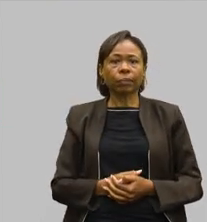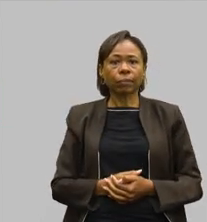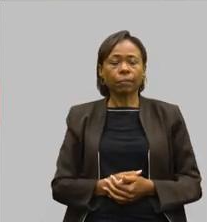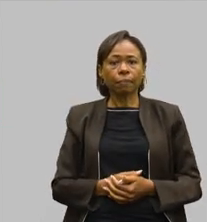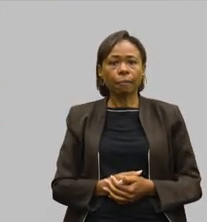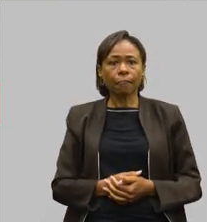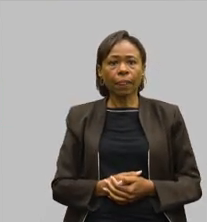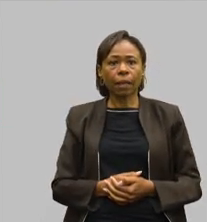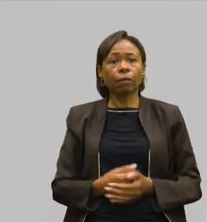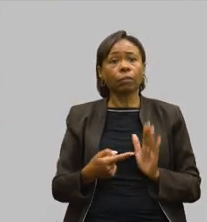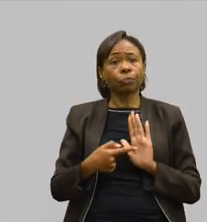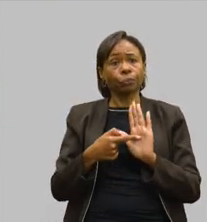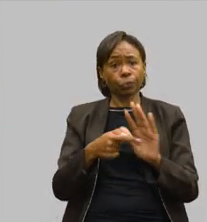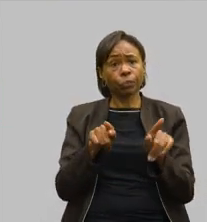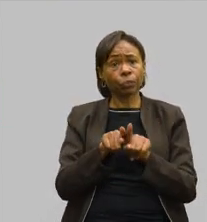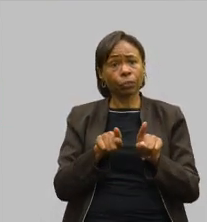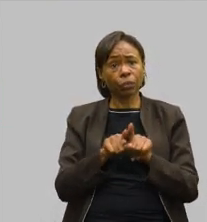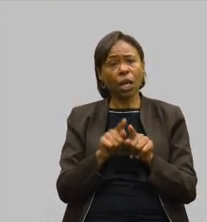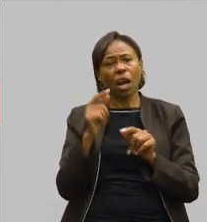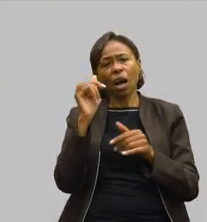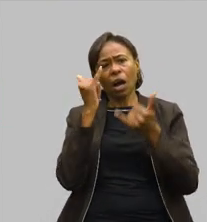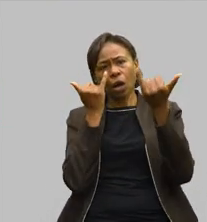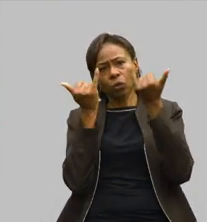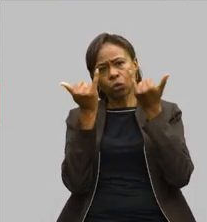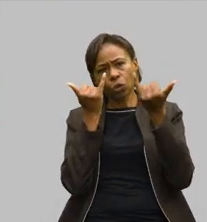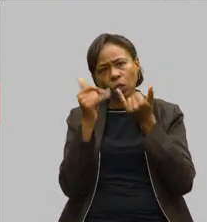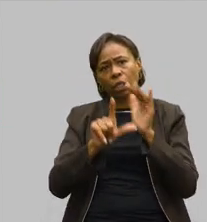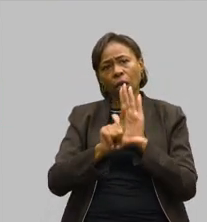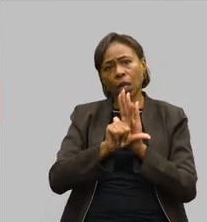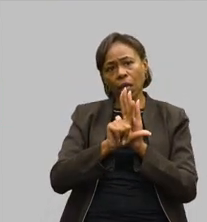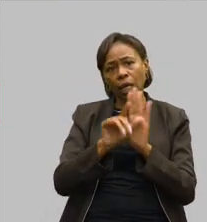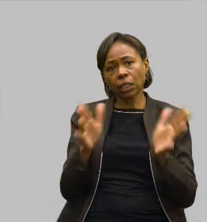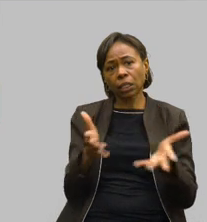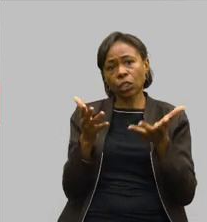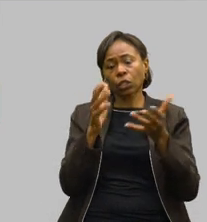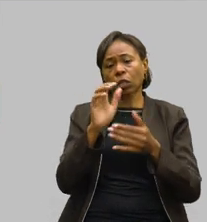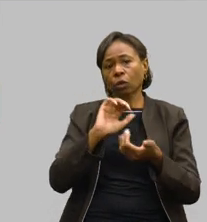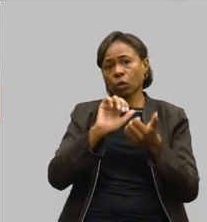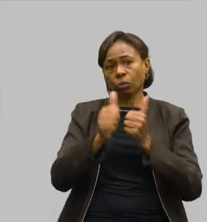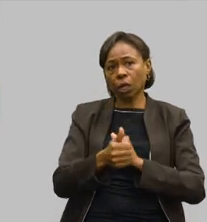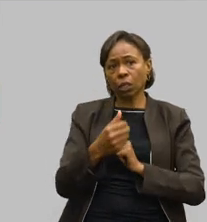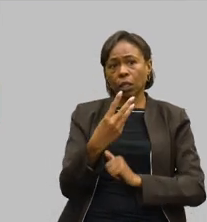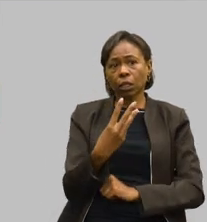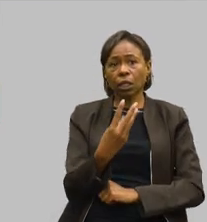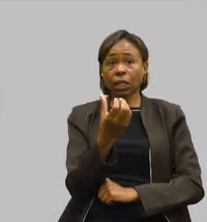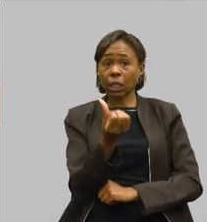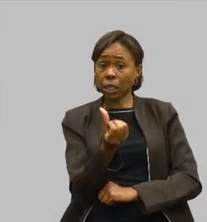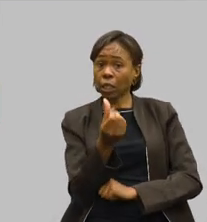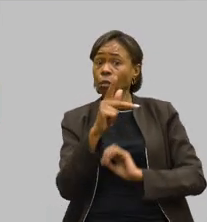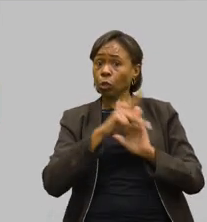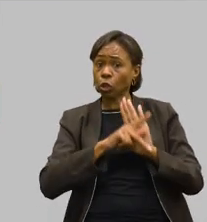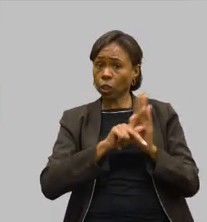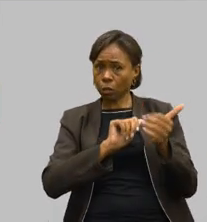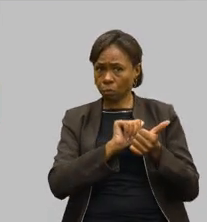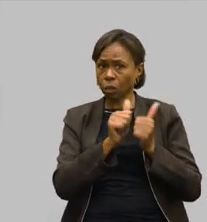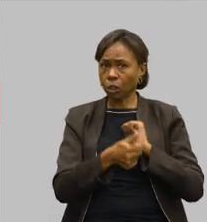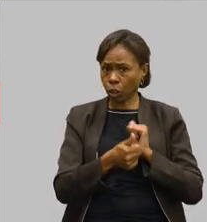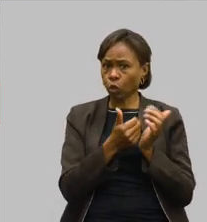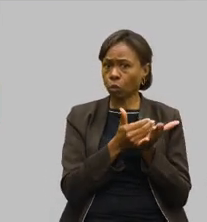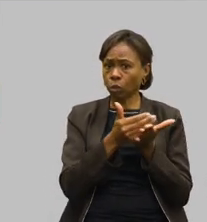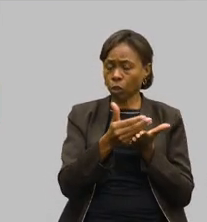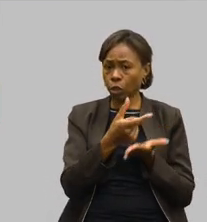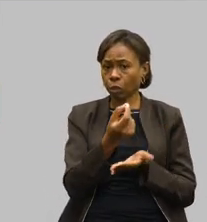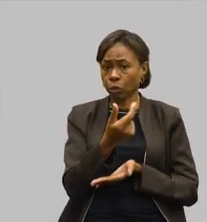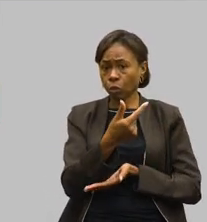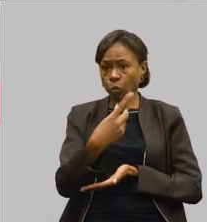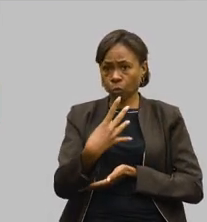E eu trago aqui também alguns dados da Lei de Incentivo ao Esporte. 36 projetos esportivos foram iniciados no ano